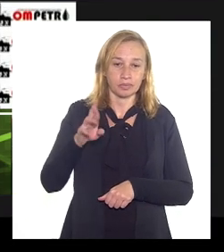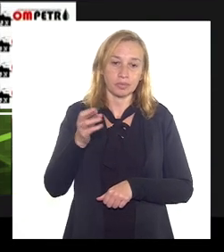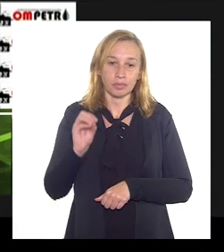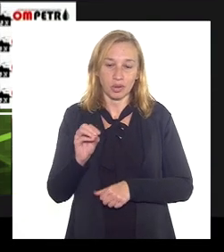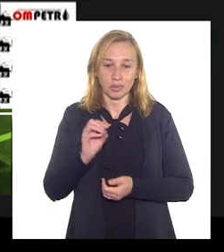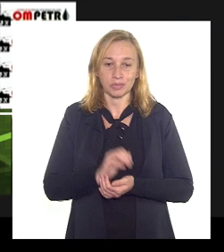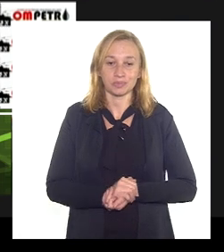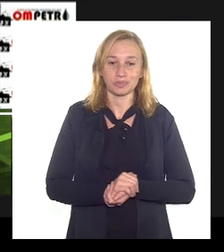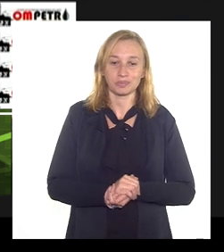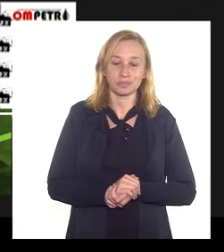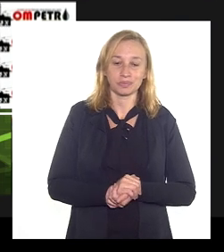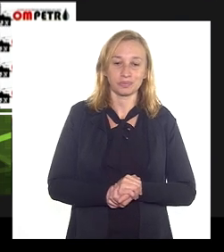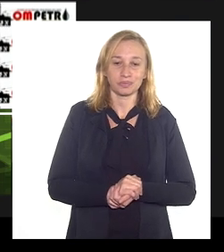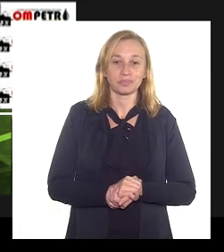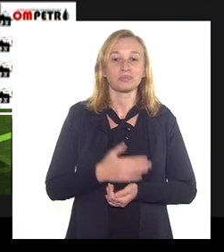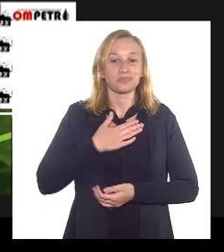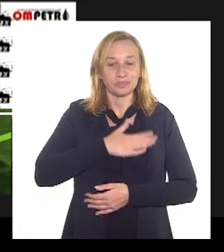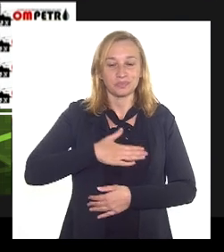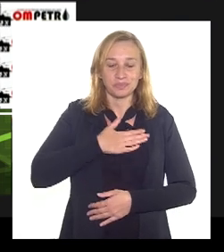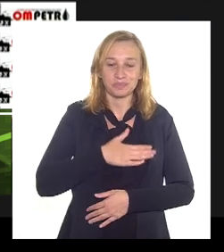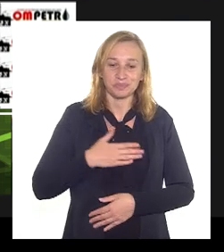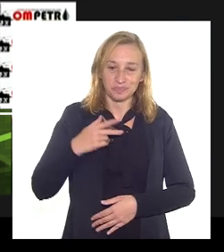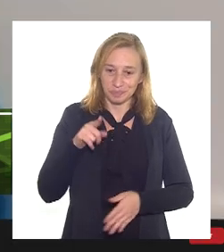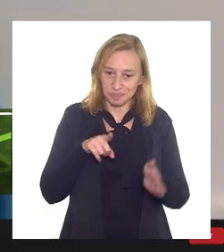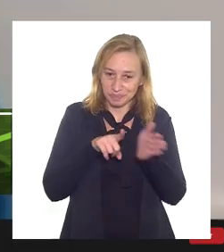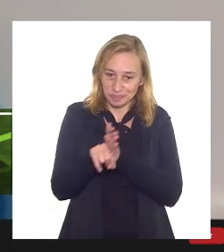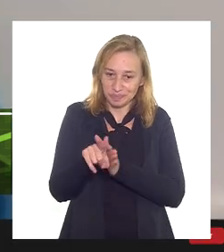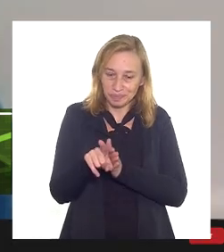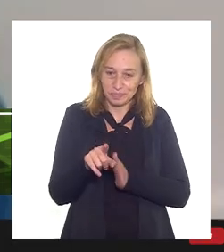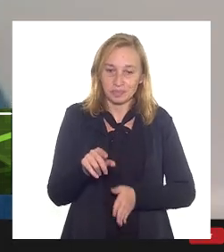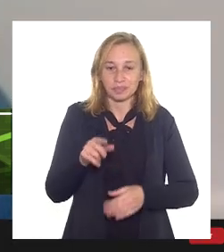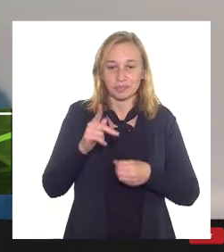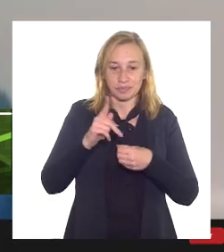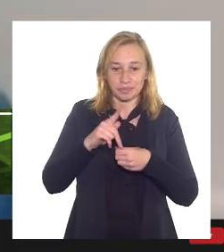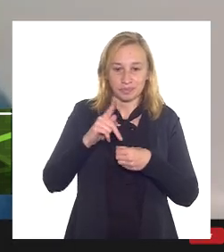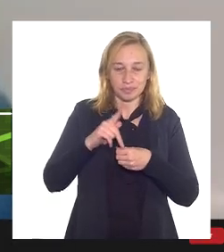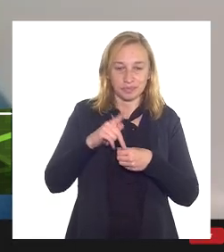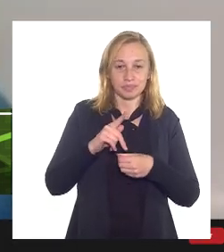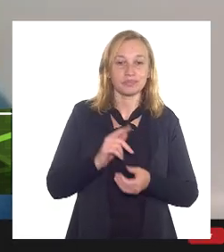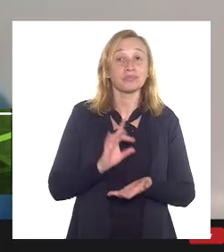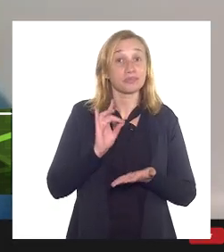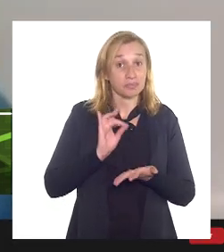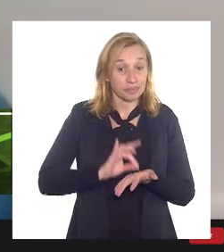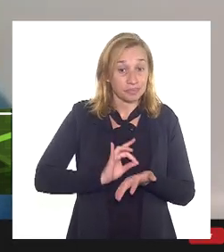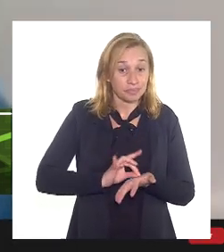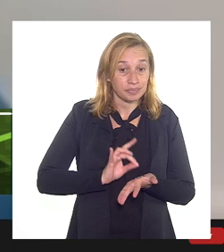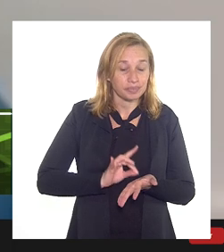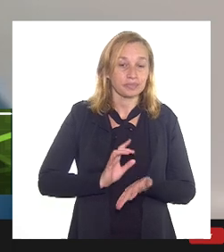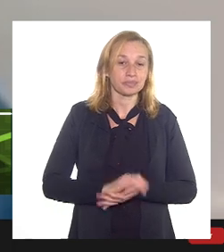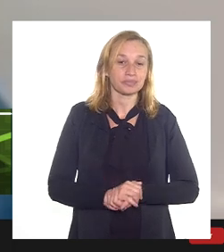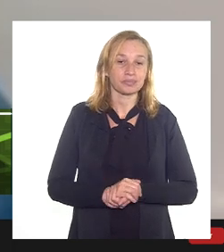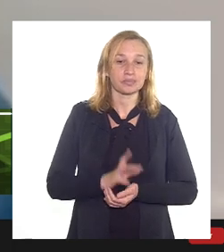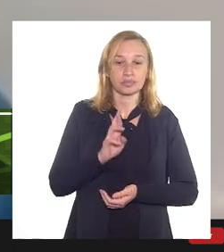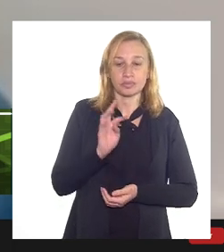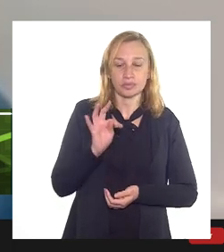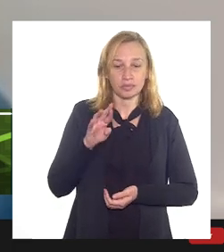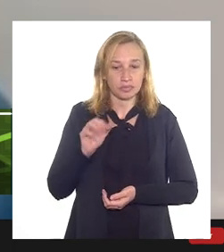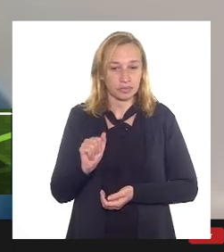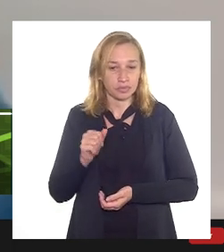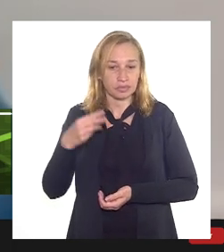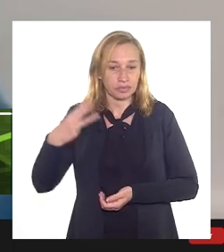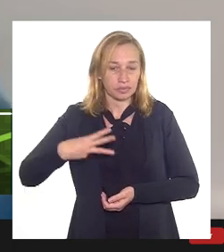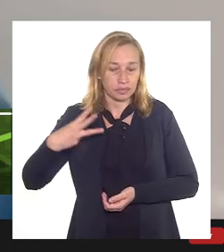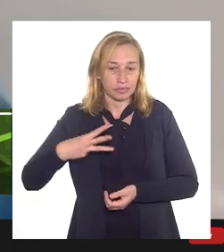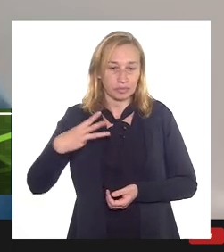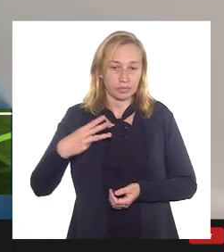favor eu gostaria de perguntar acho que aí para a Petrobras na verdade com a Rota 3 vai